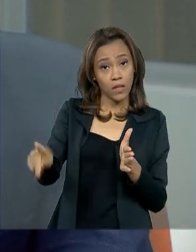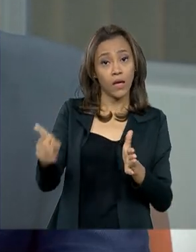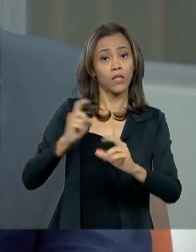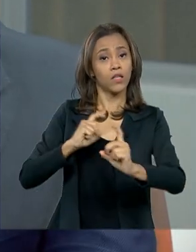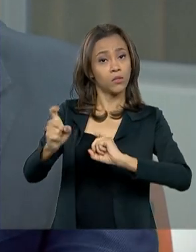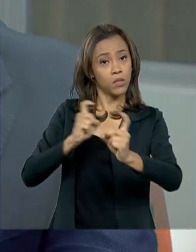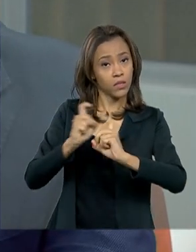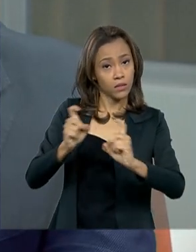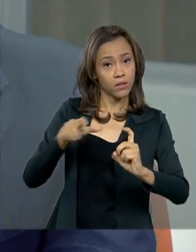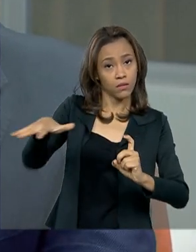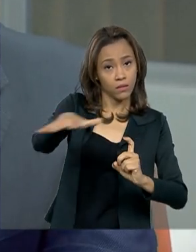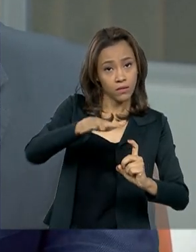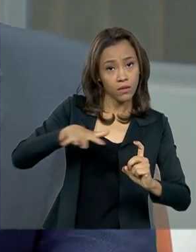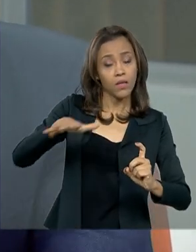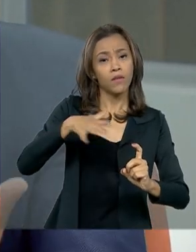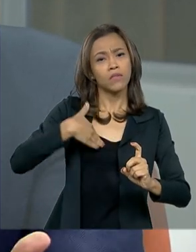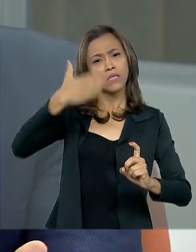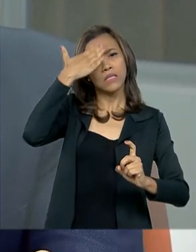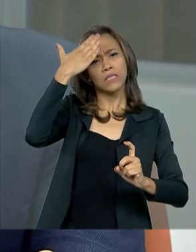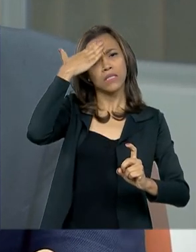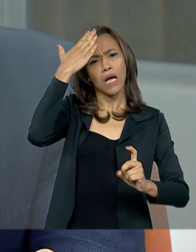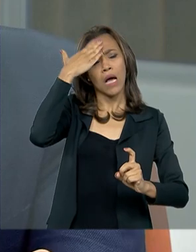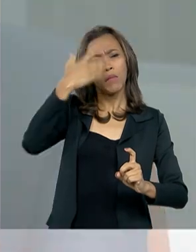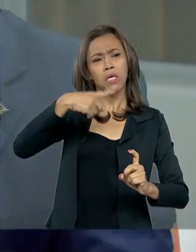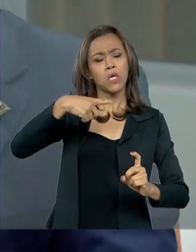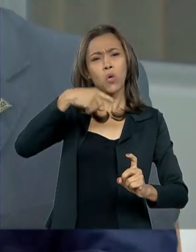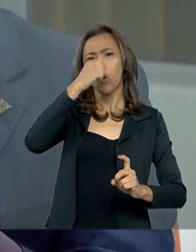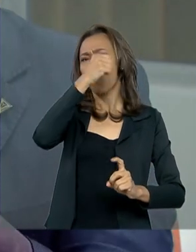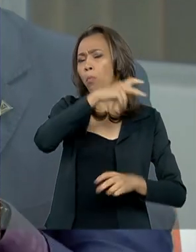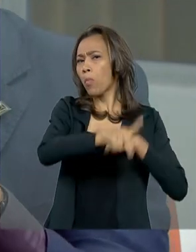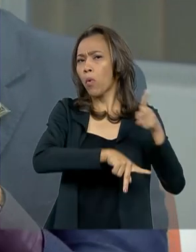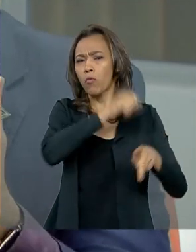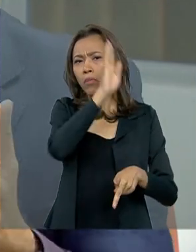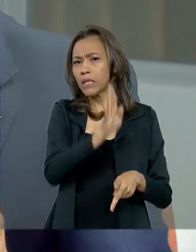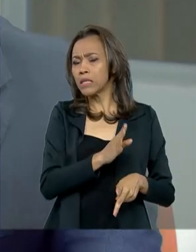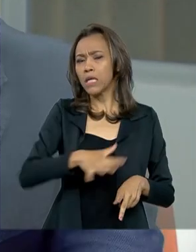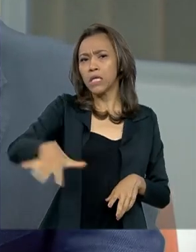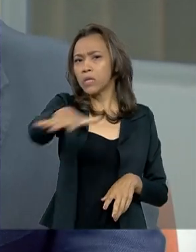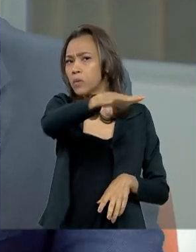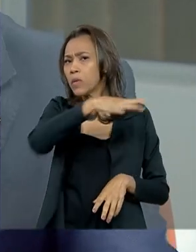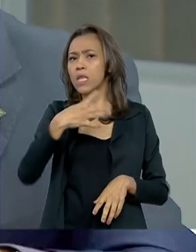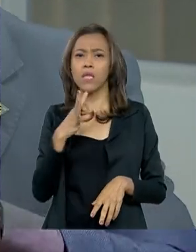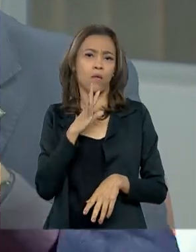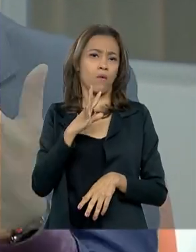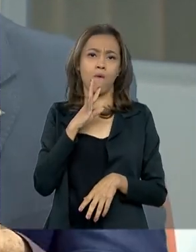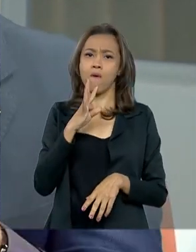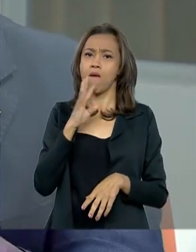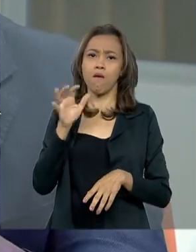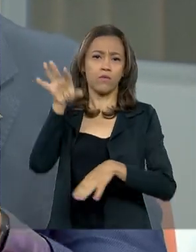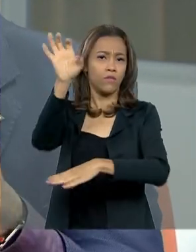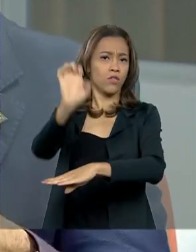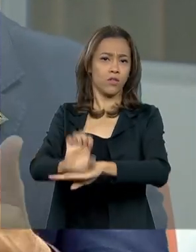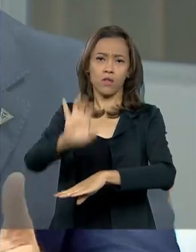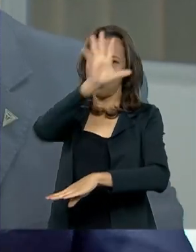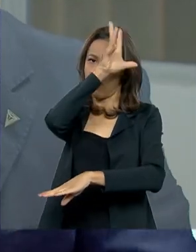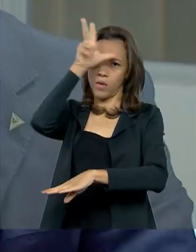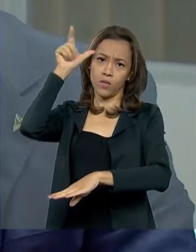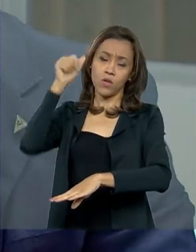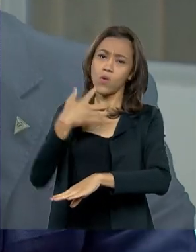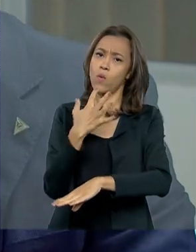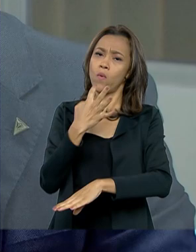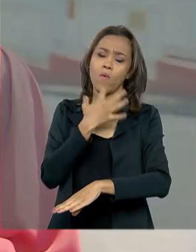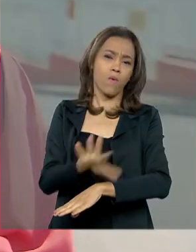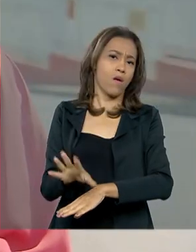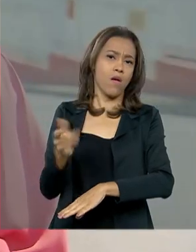brasileiros, a gente já sabe do primeiro, não conhecem a Amazônia. E por não conhecerem a Amazônia, eles não conhecem também o nosso Polo